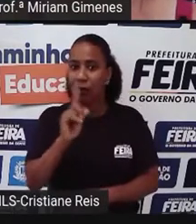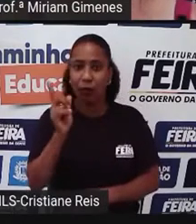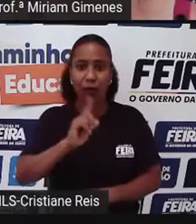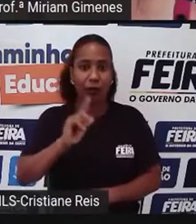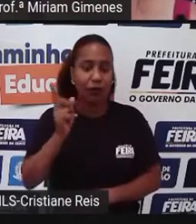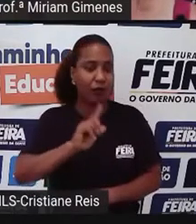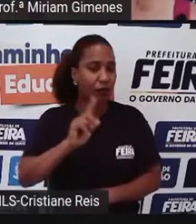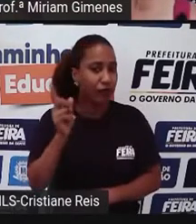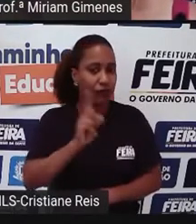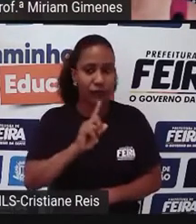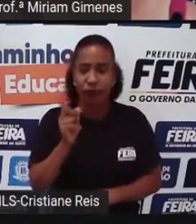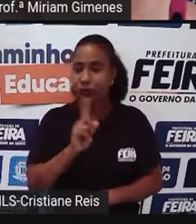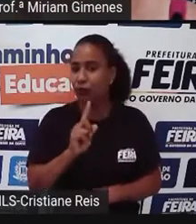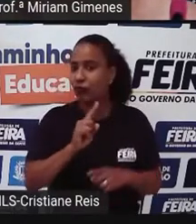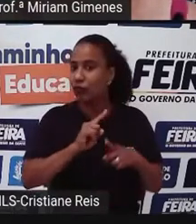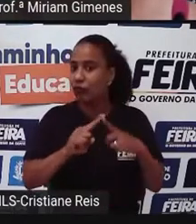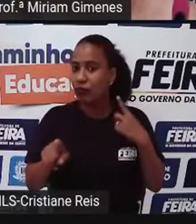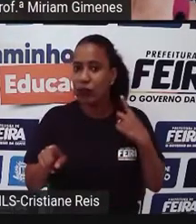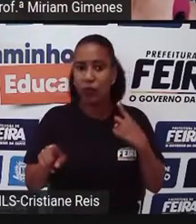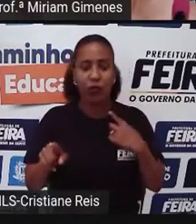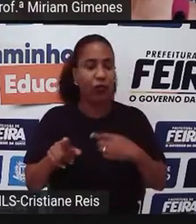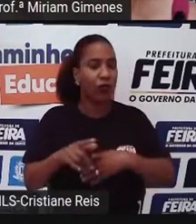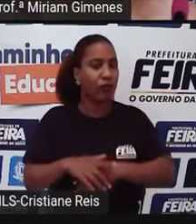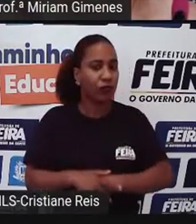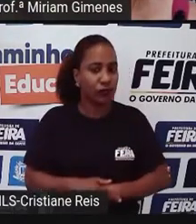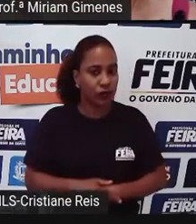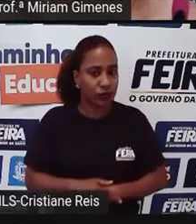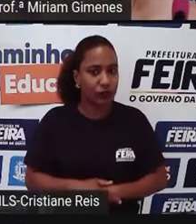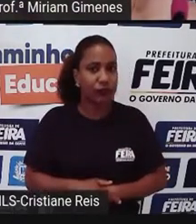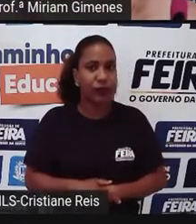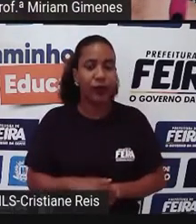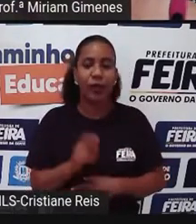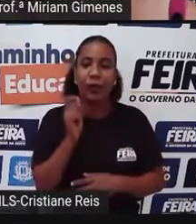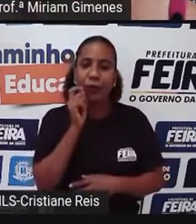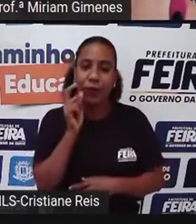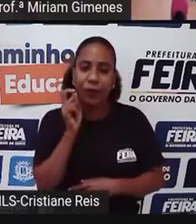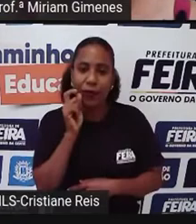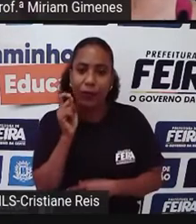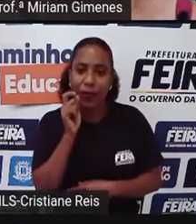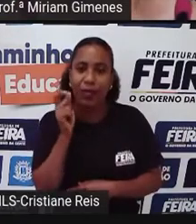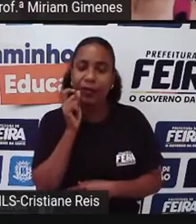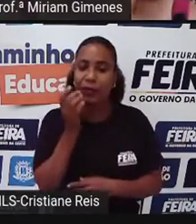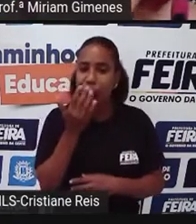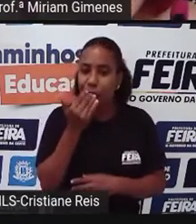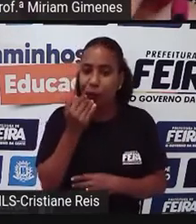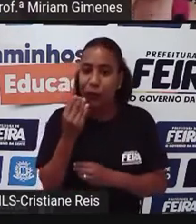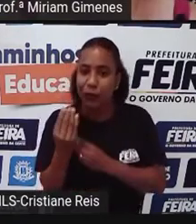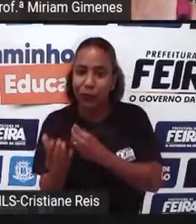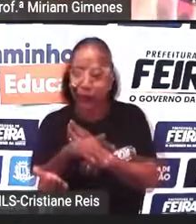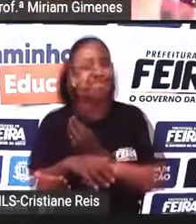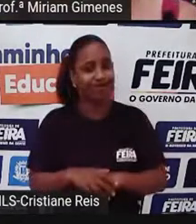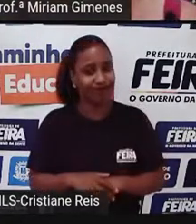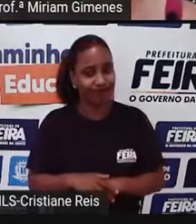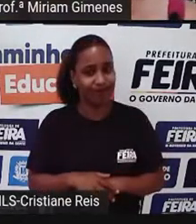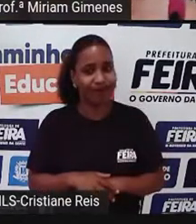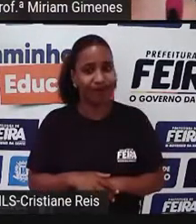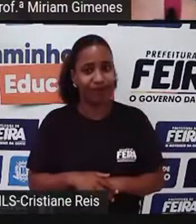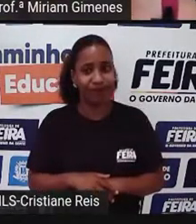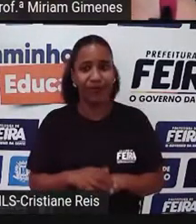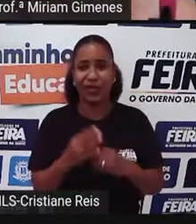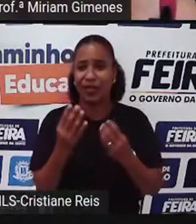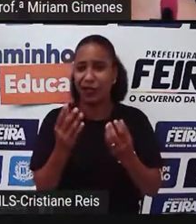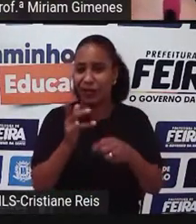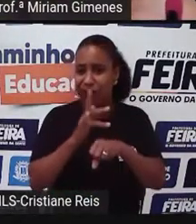Nada disso Os gatos Têm que ser Bem alimentados Têm que ter água Muita